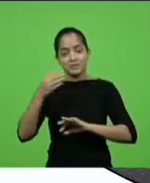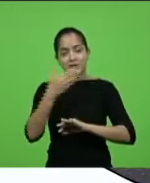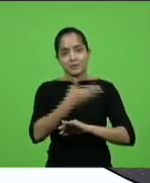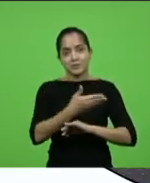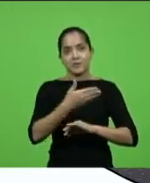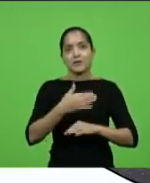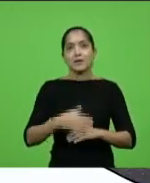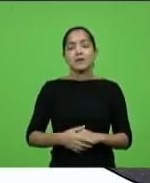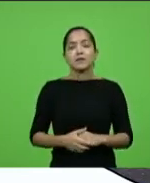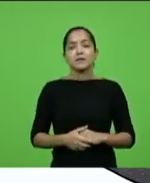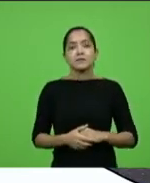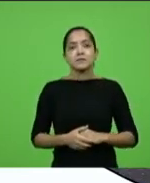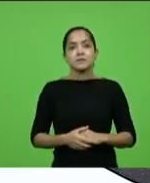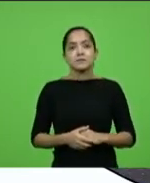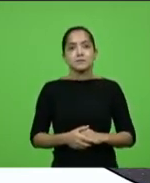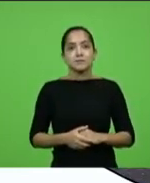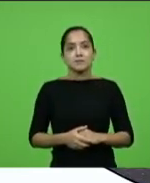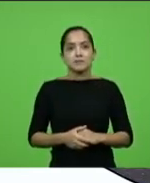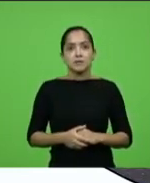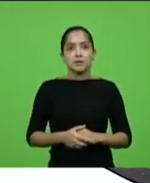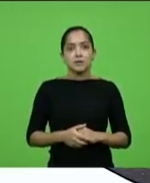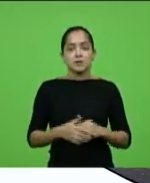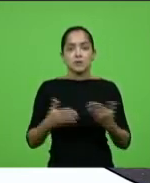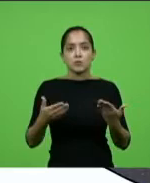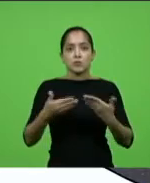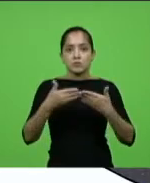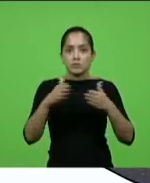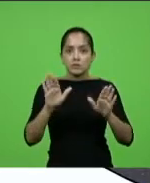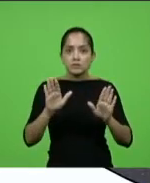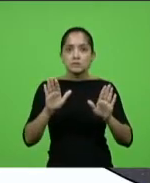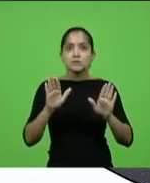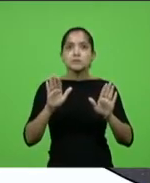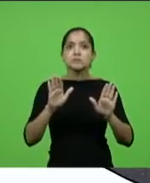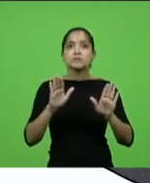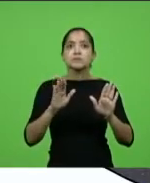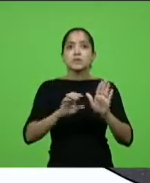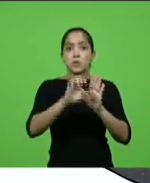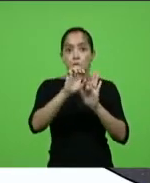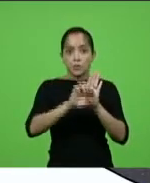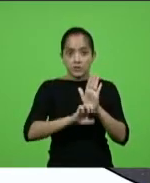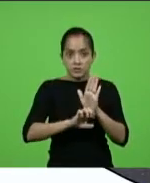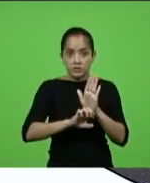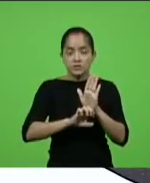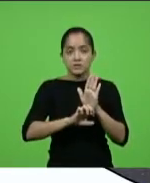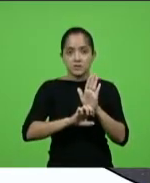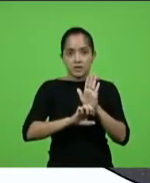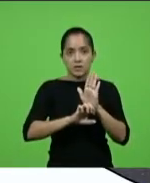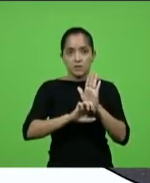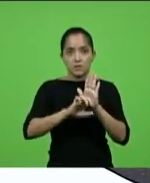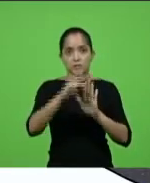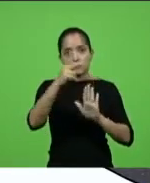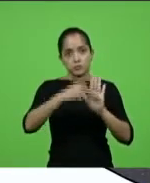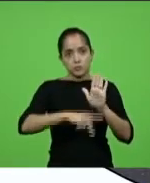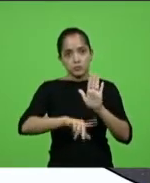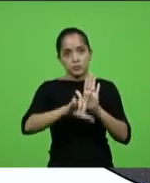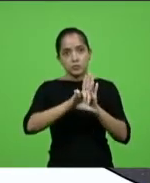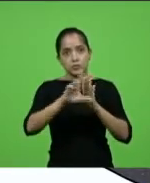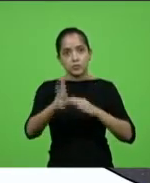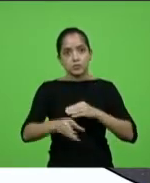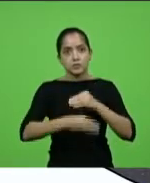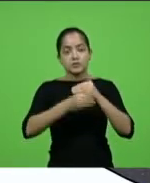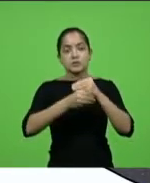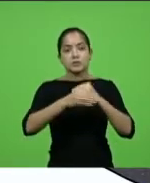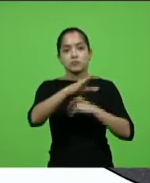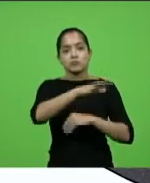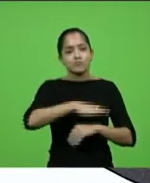lançamos o edital do projeto que integra todo o